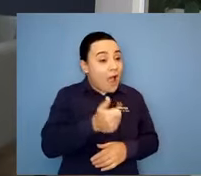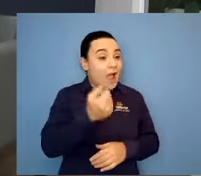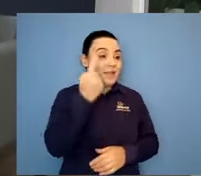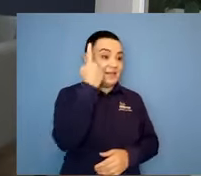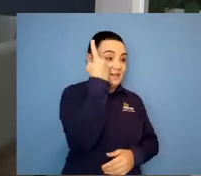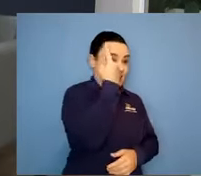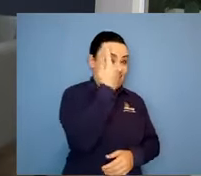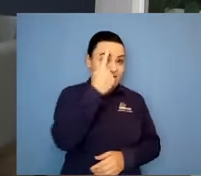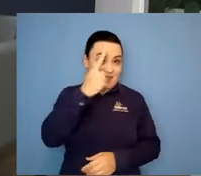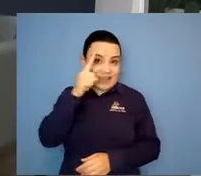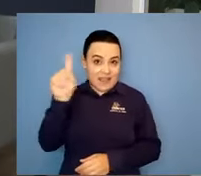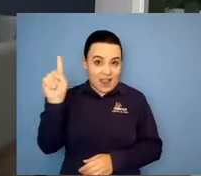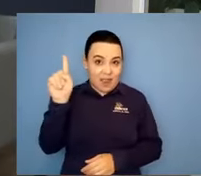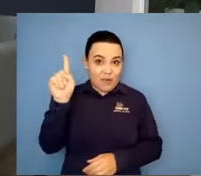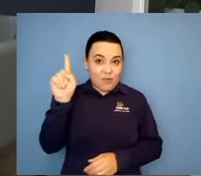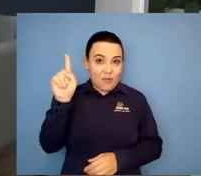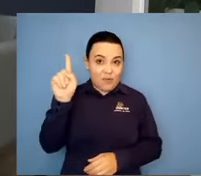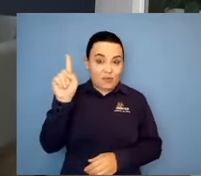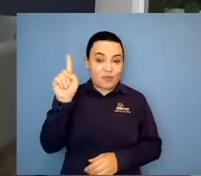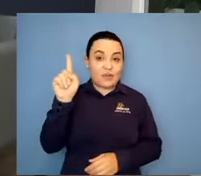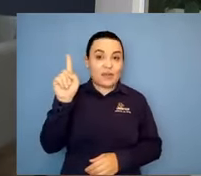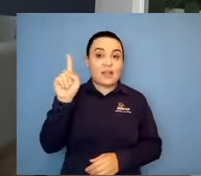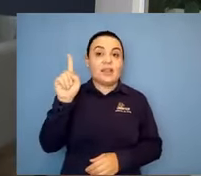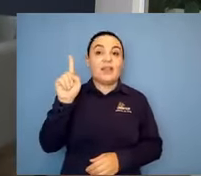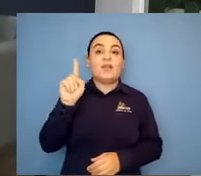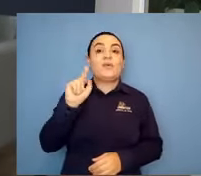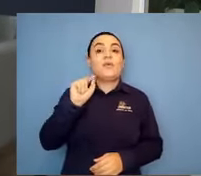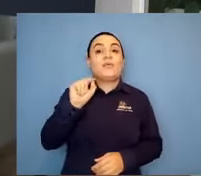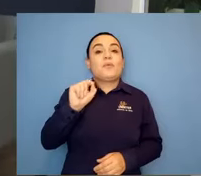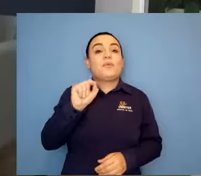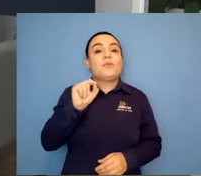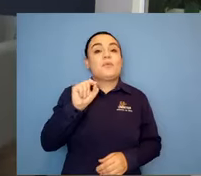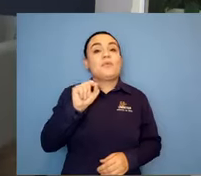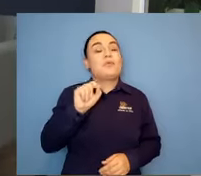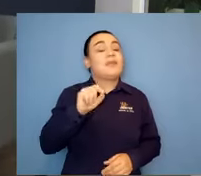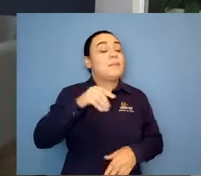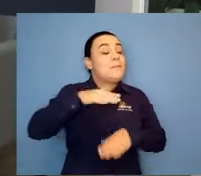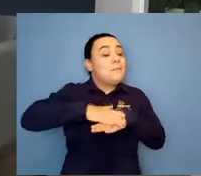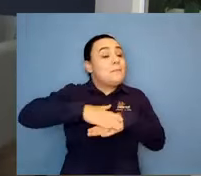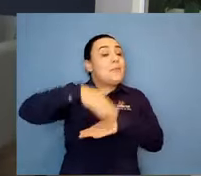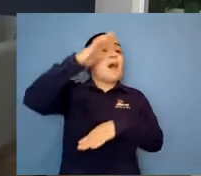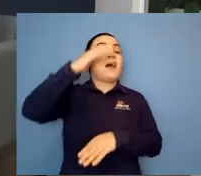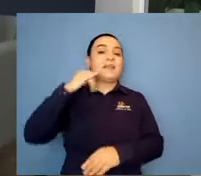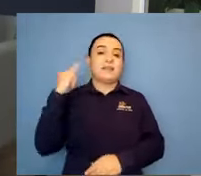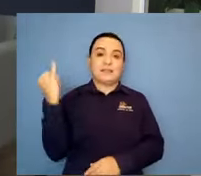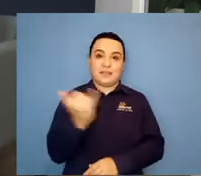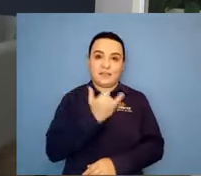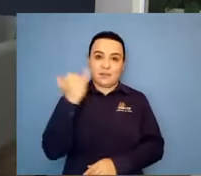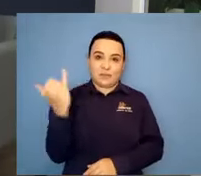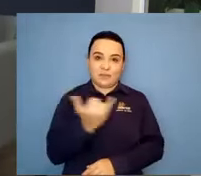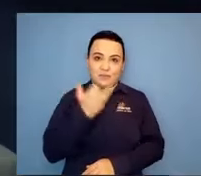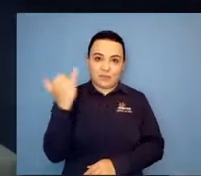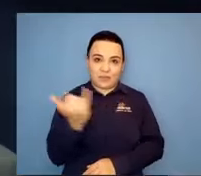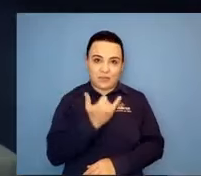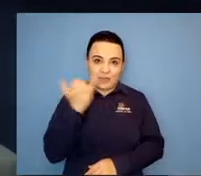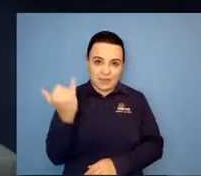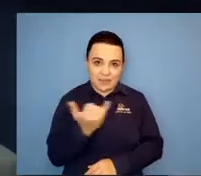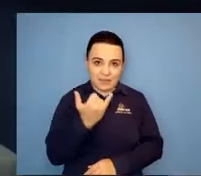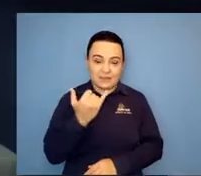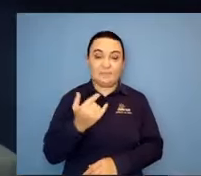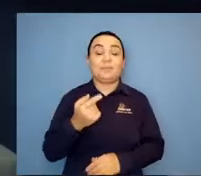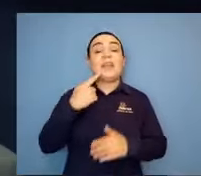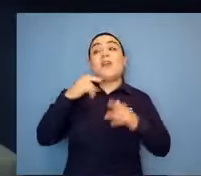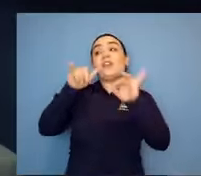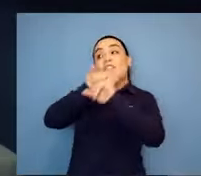vontade que você fale o que você achar mais importante para ser transmitido. Quero deixar um recado muito importante. Porque, assim,